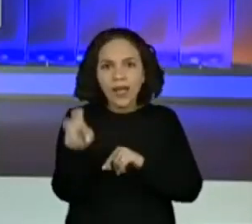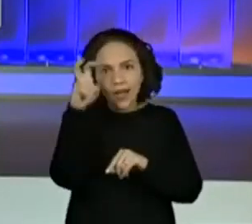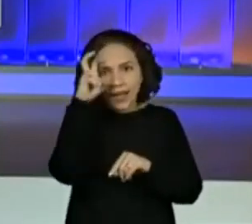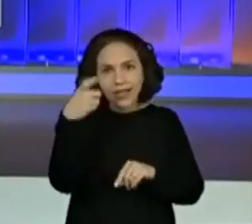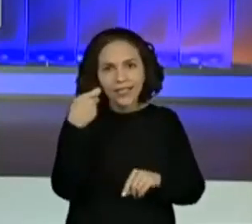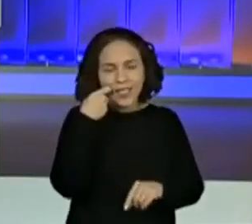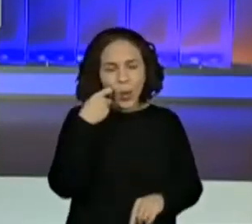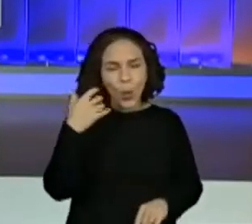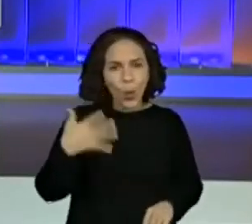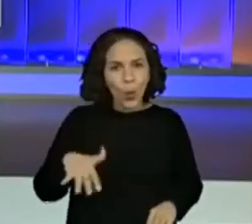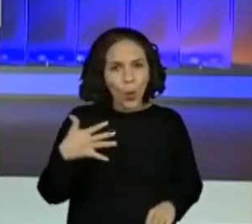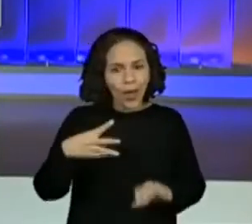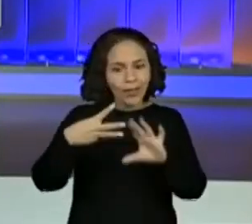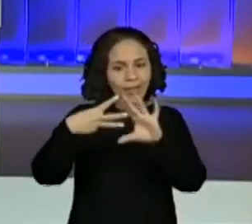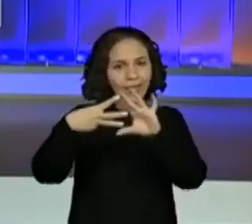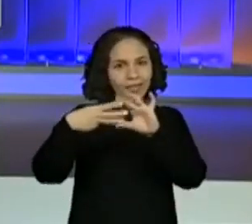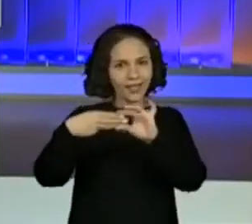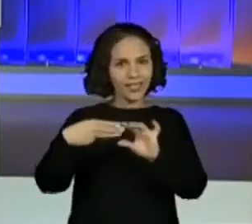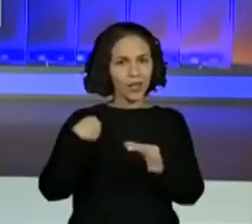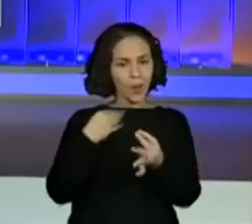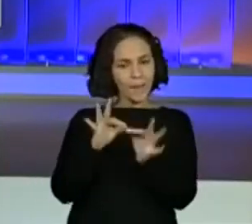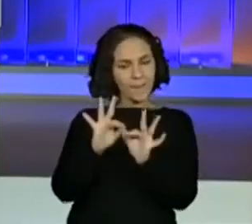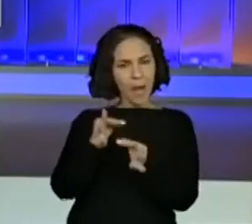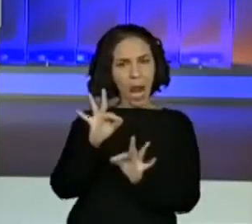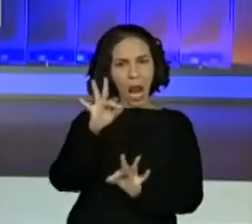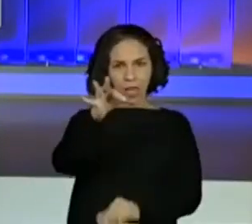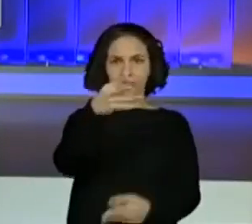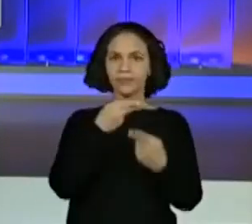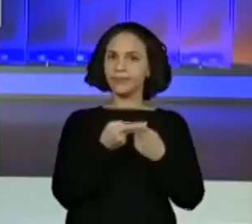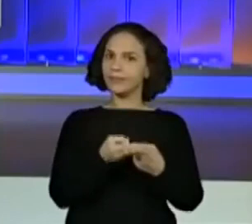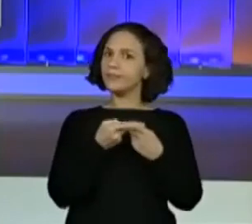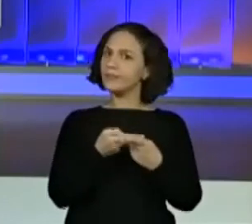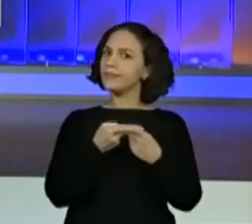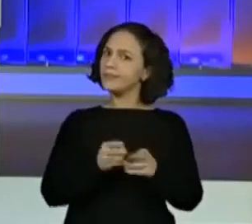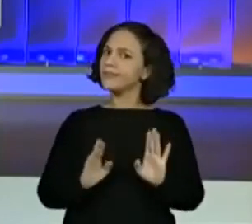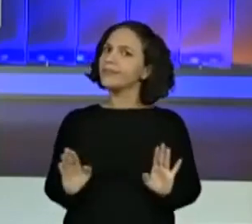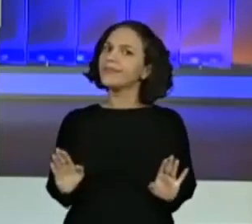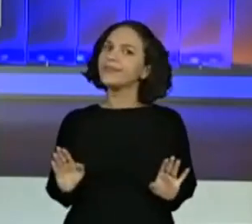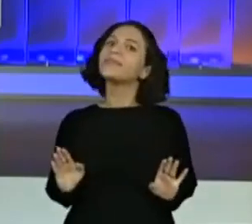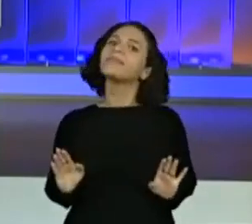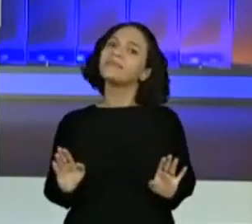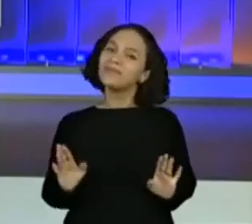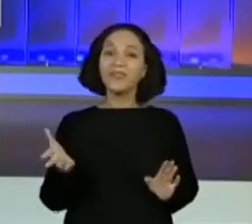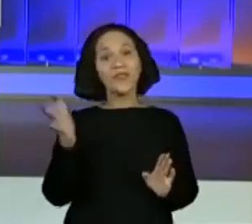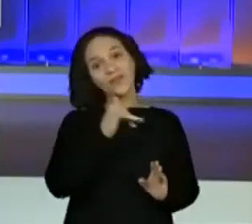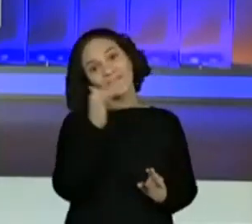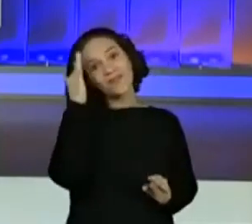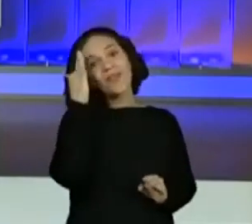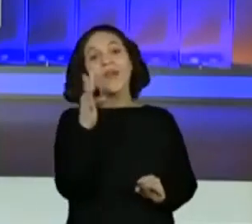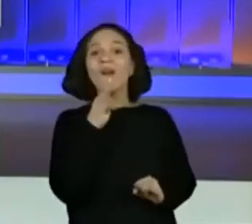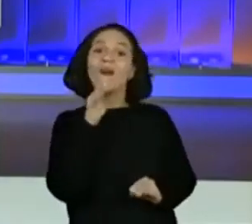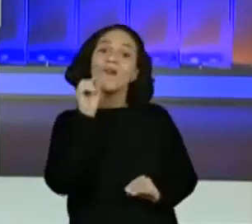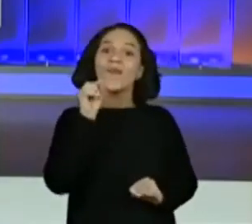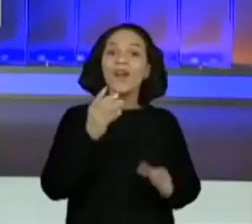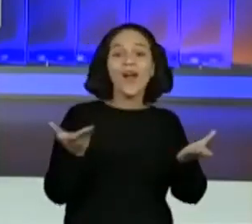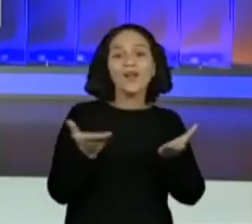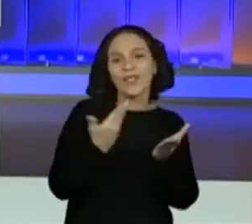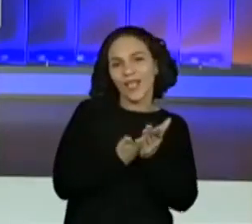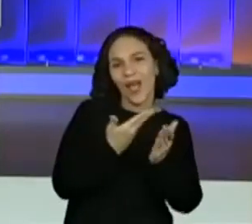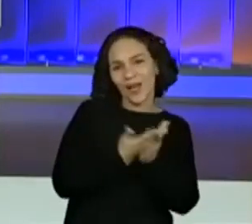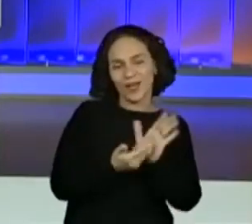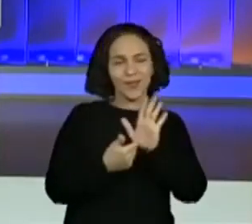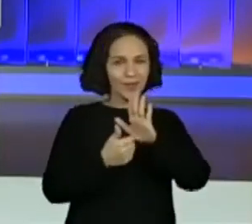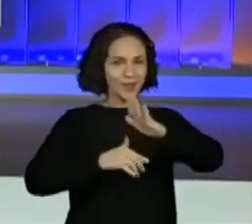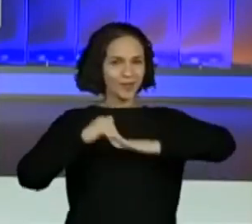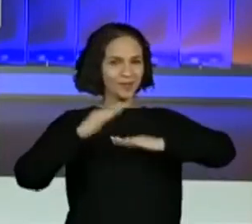hein? Vou falar demais, me aguentem, hein? Mas vamos saber do que será a nossa aula de hoje. Vou colocar a habilidade na telinha,